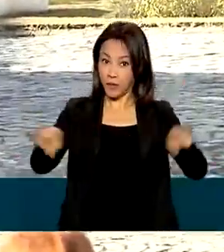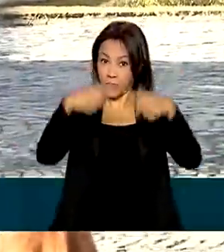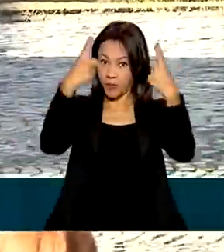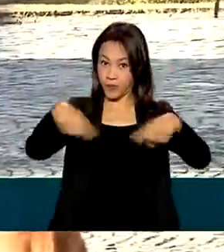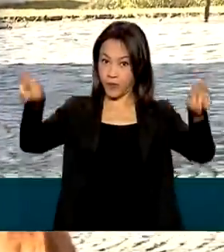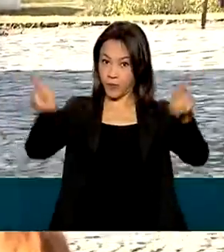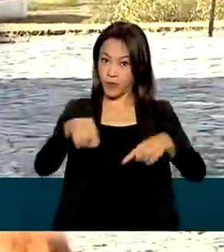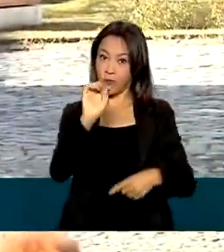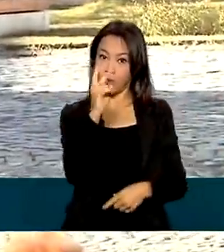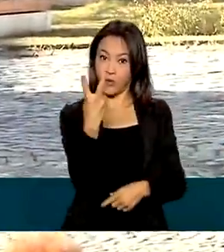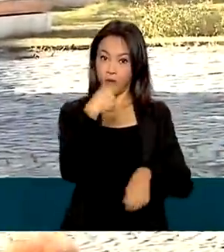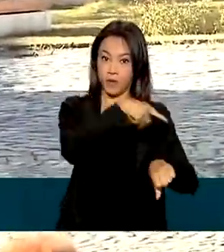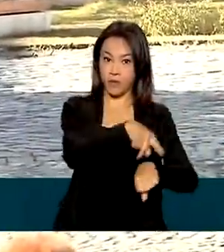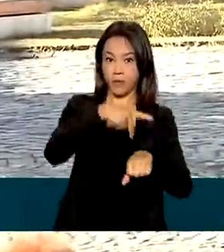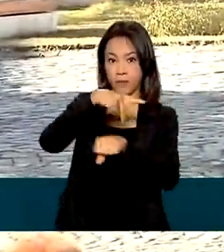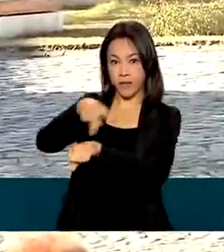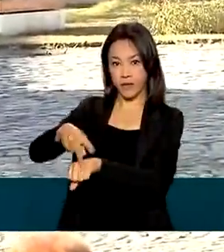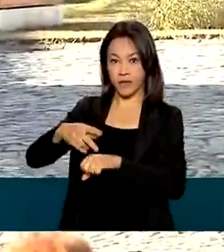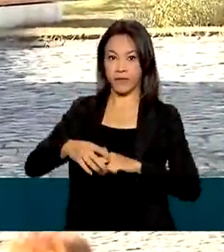países.